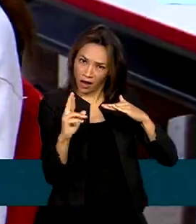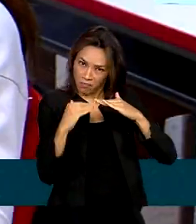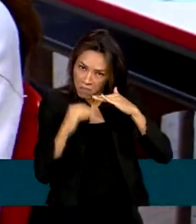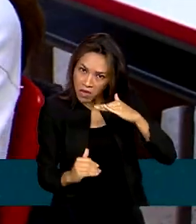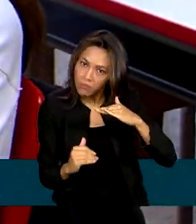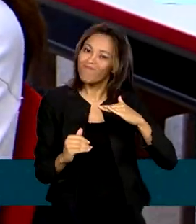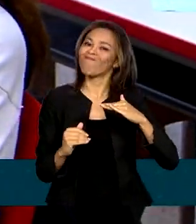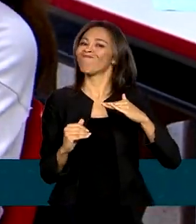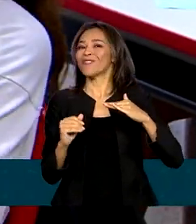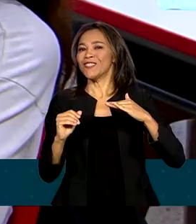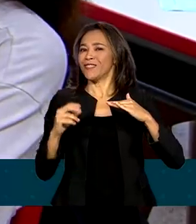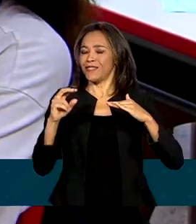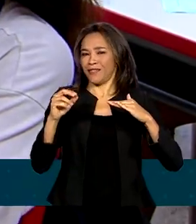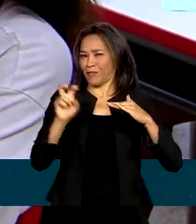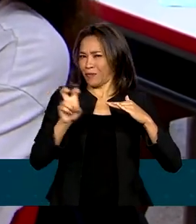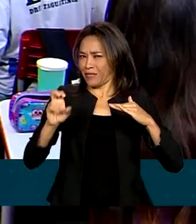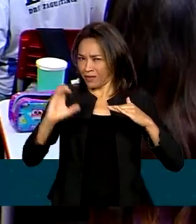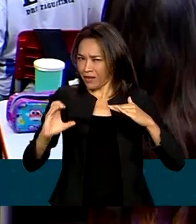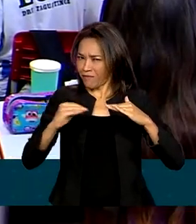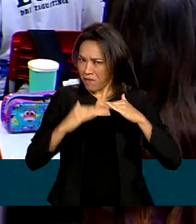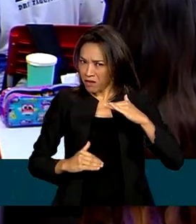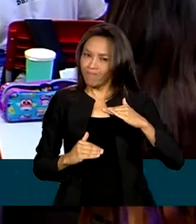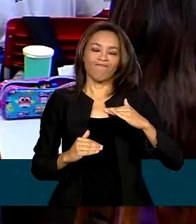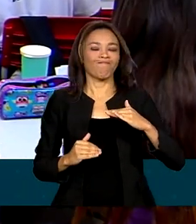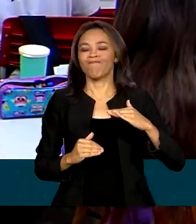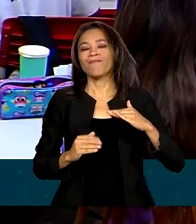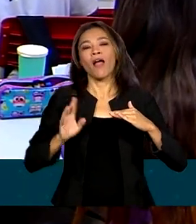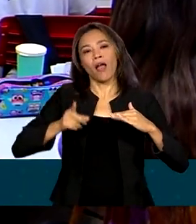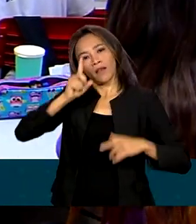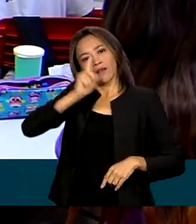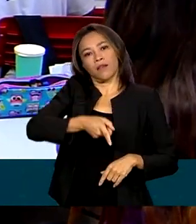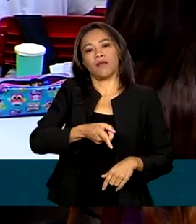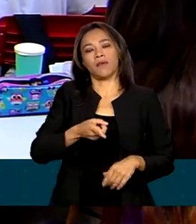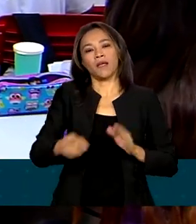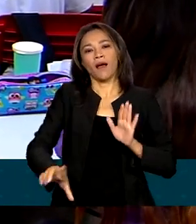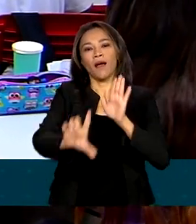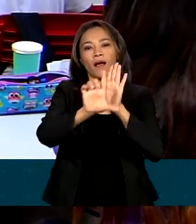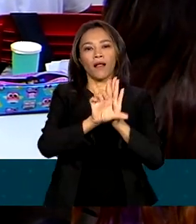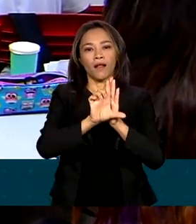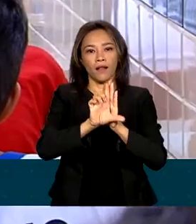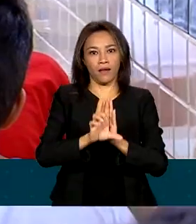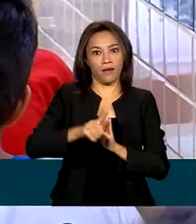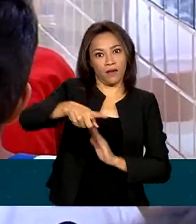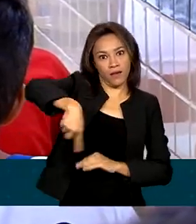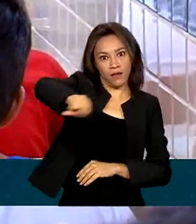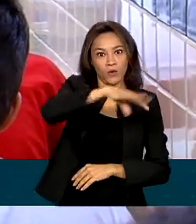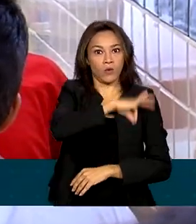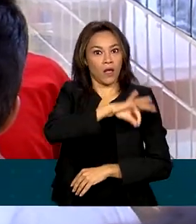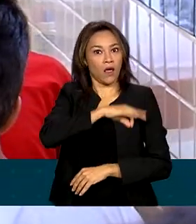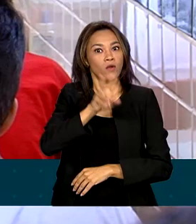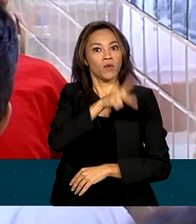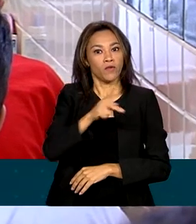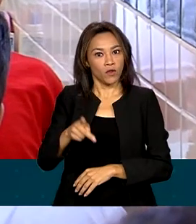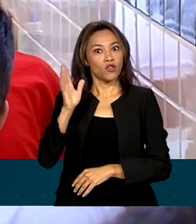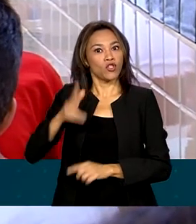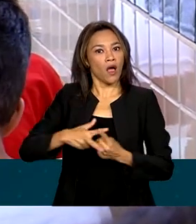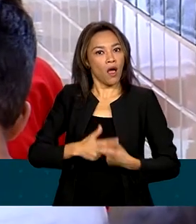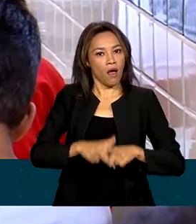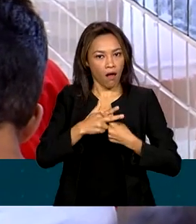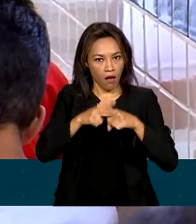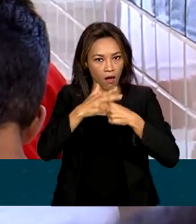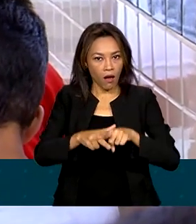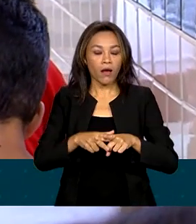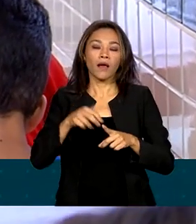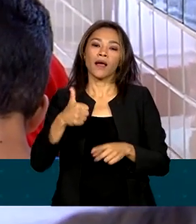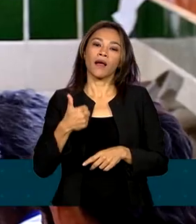,55. É o que determina a lei do piso do magistério. O valor foi reajustado em 14